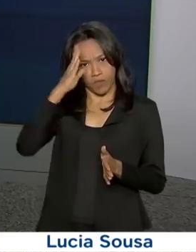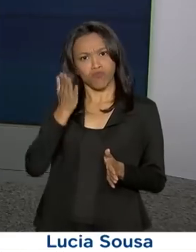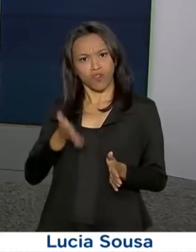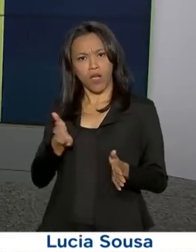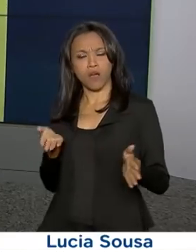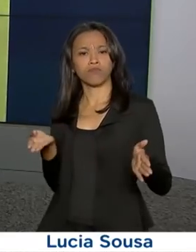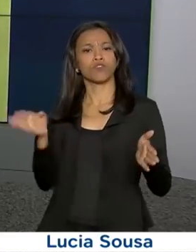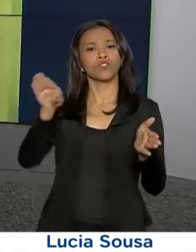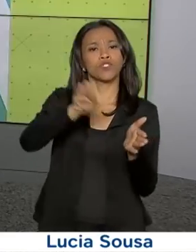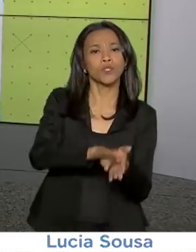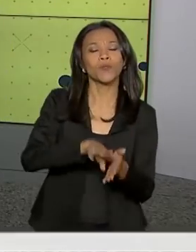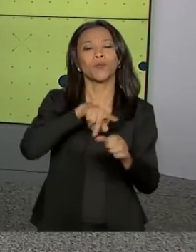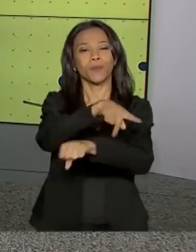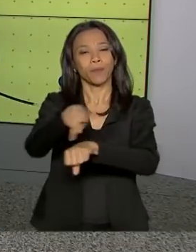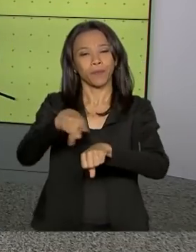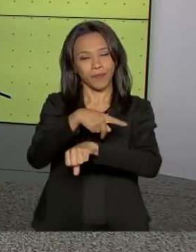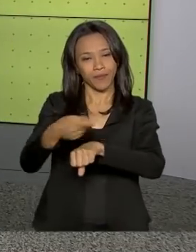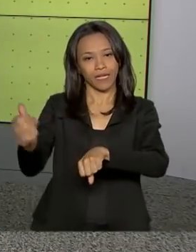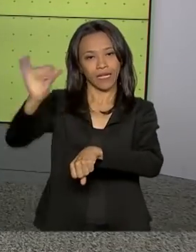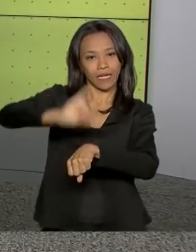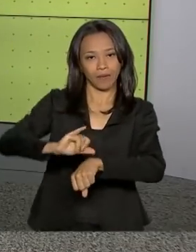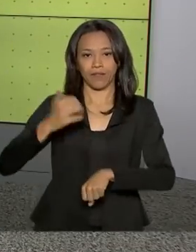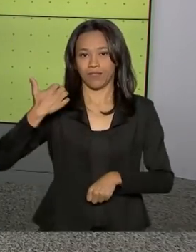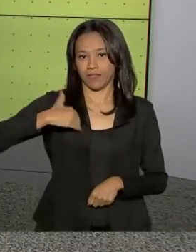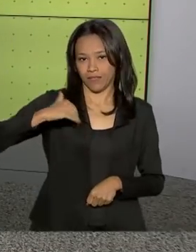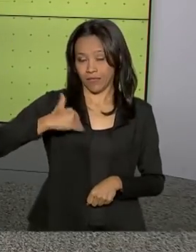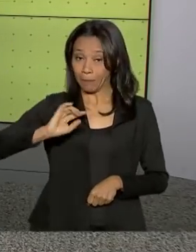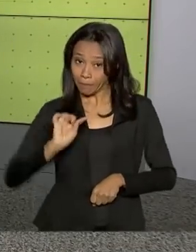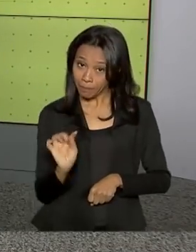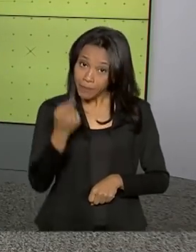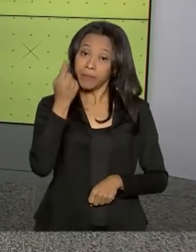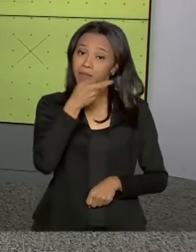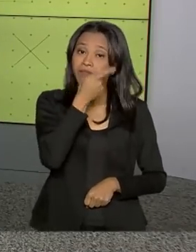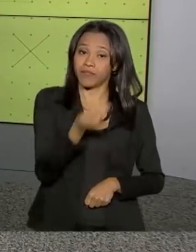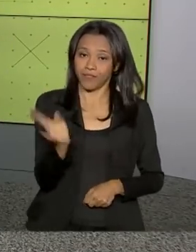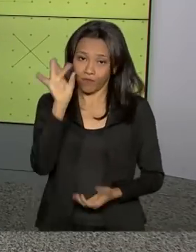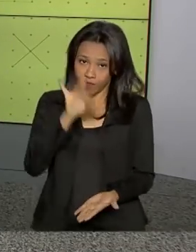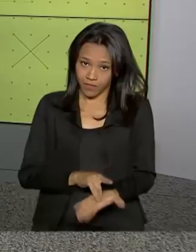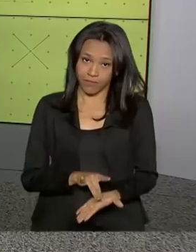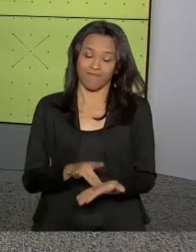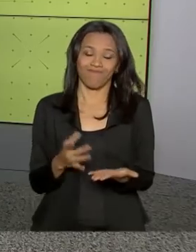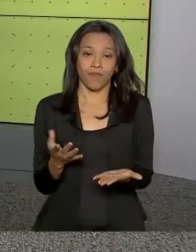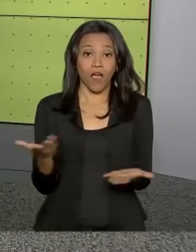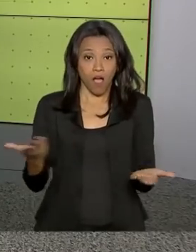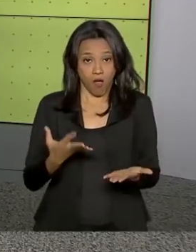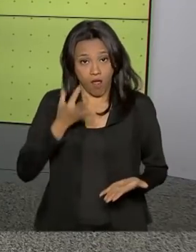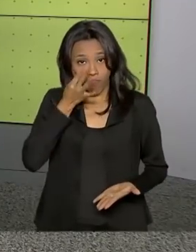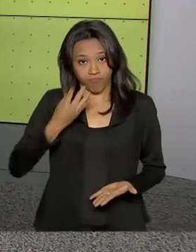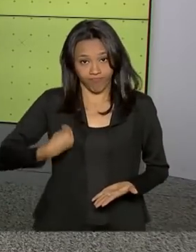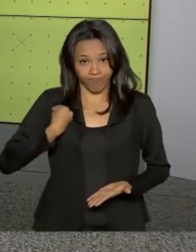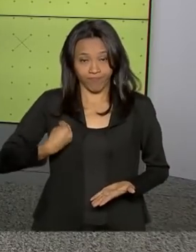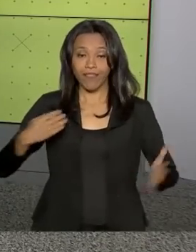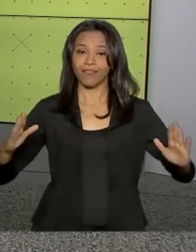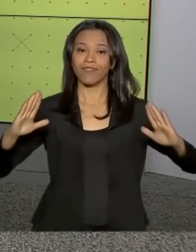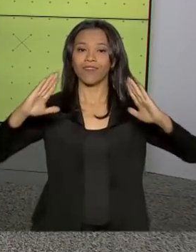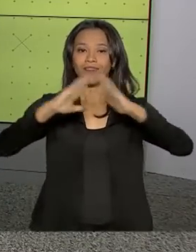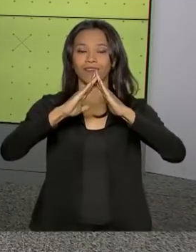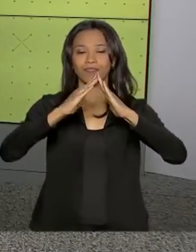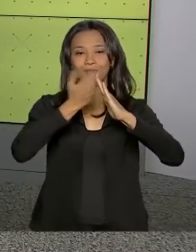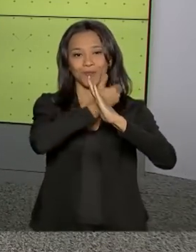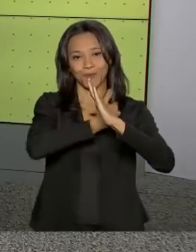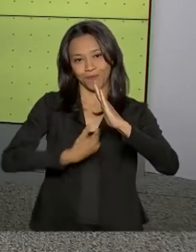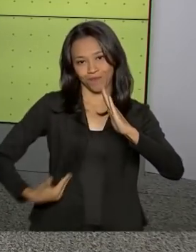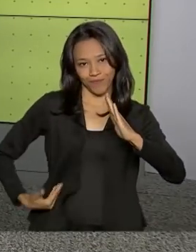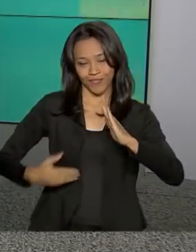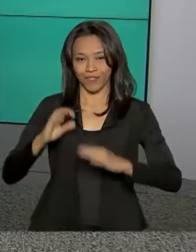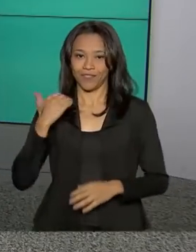capital argentina, Buenos Aires, para a primeira visita oficial ao país vizinho. Ele está agora na Casa Rosada, sede do governo.